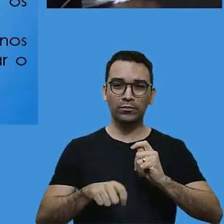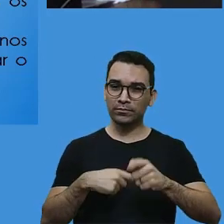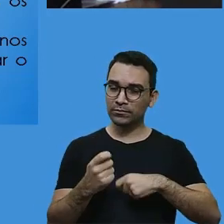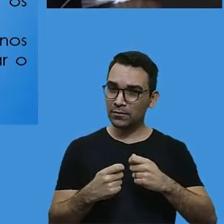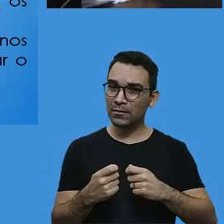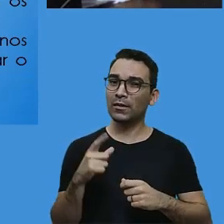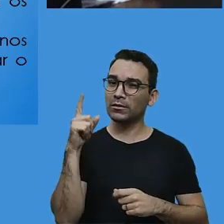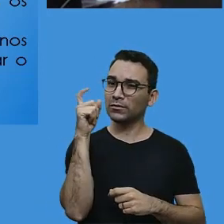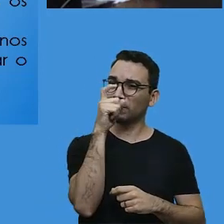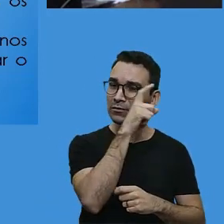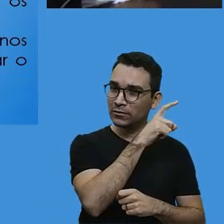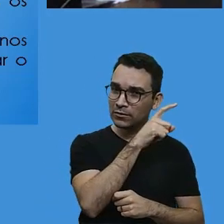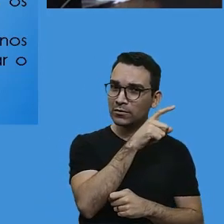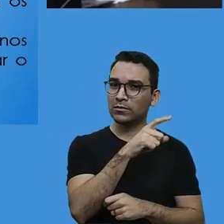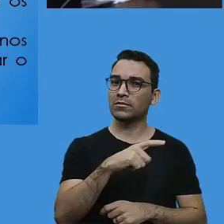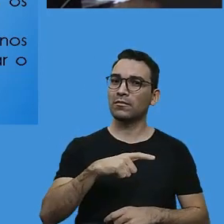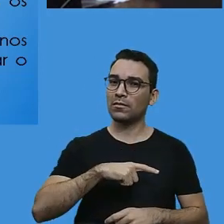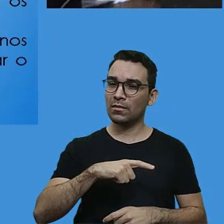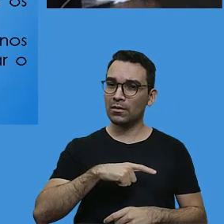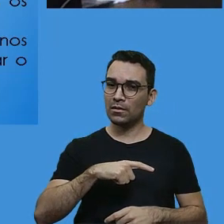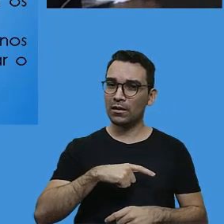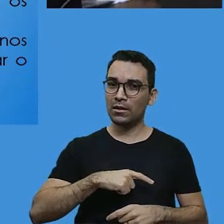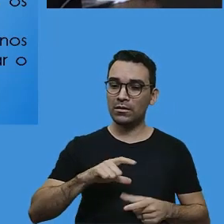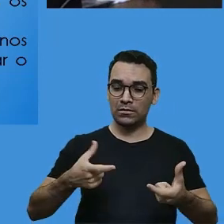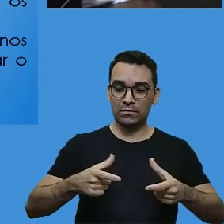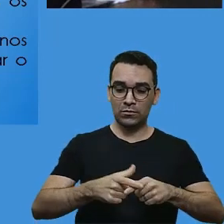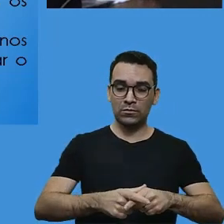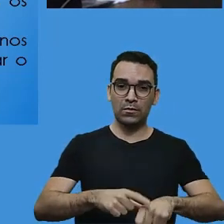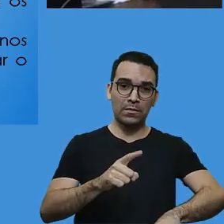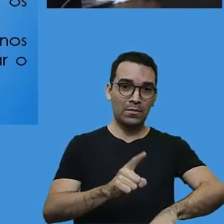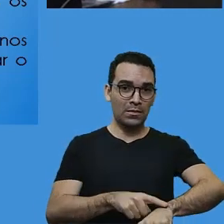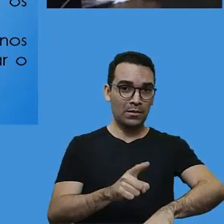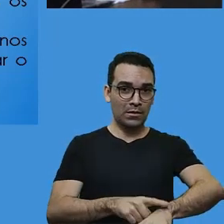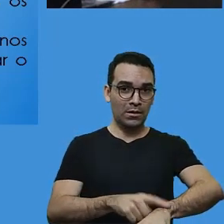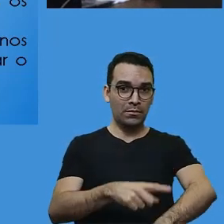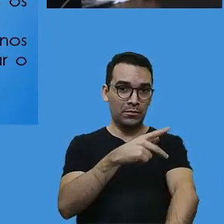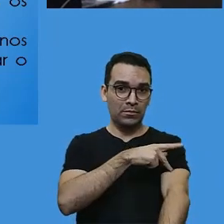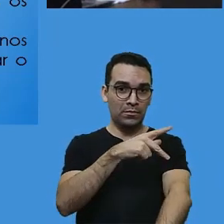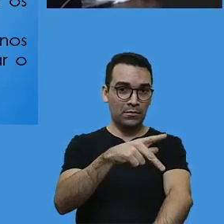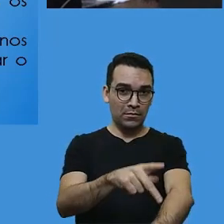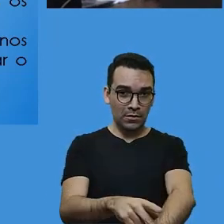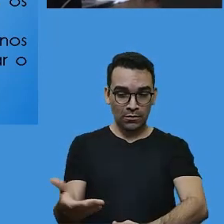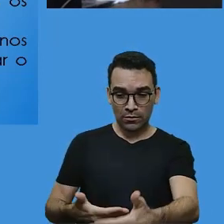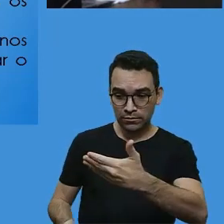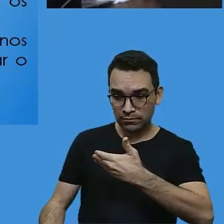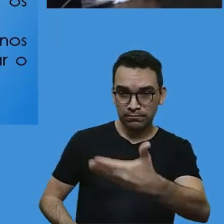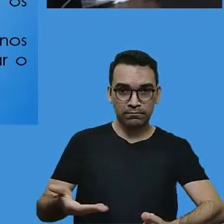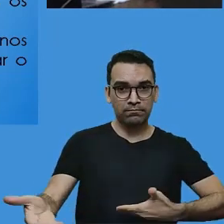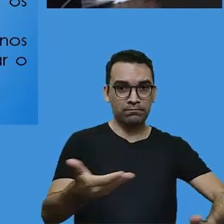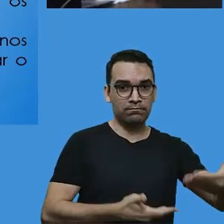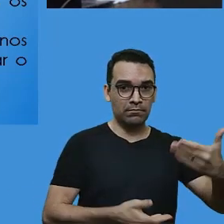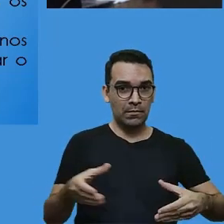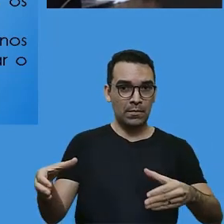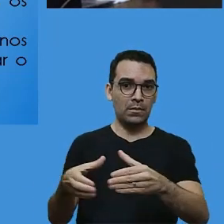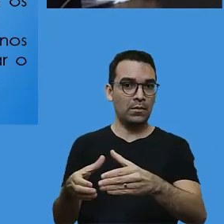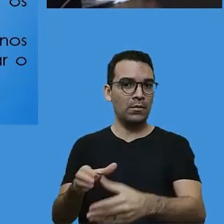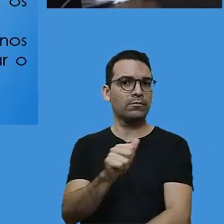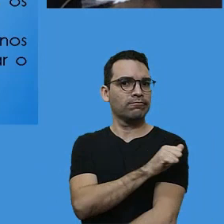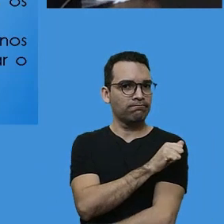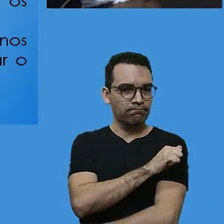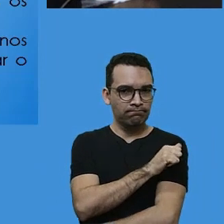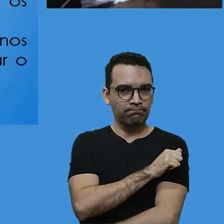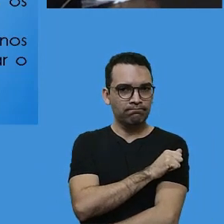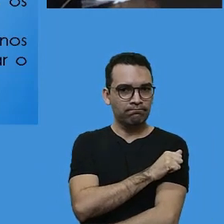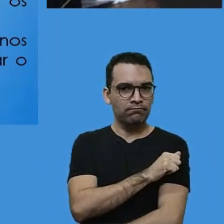contexto de redução do tempo pedagógico e da forma de interação com os estudantes. As habilidades